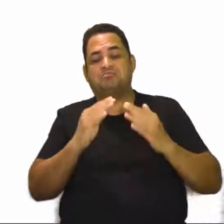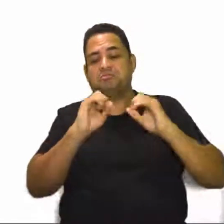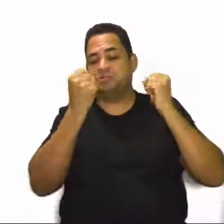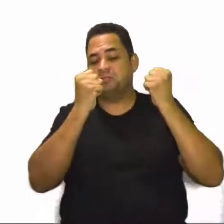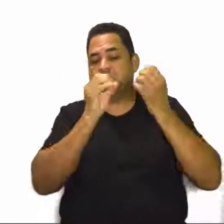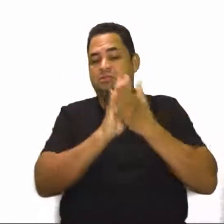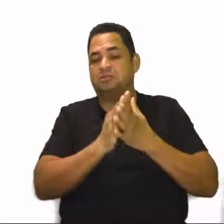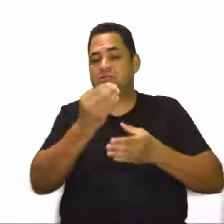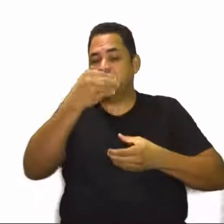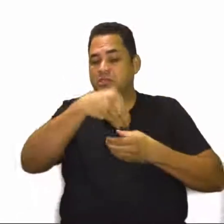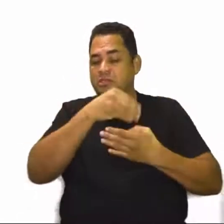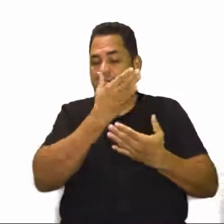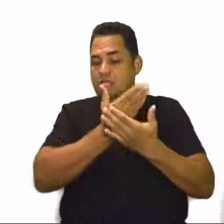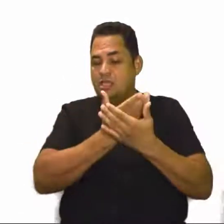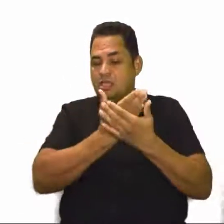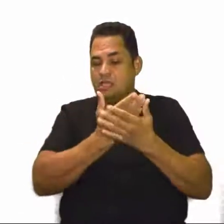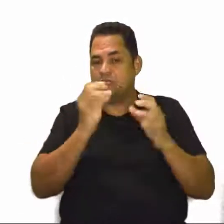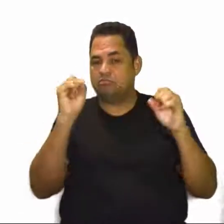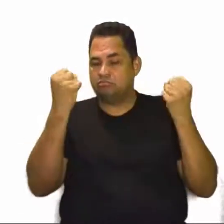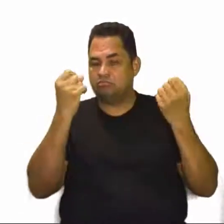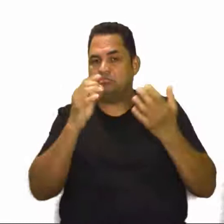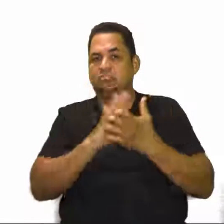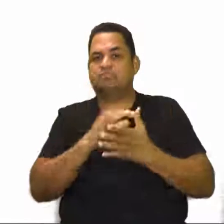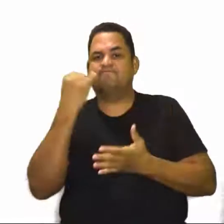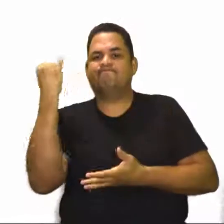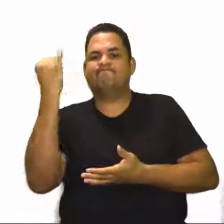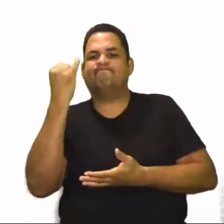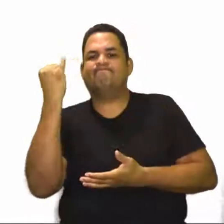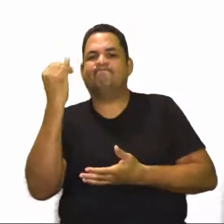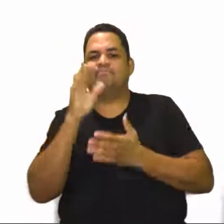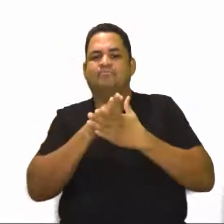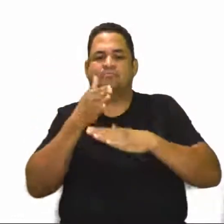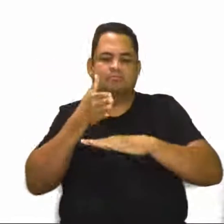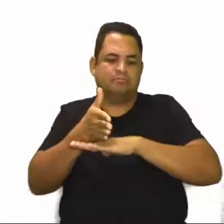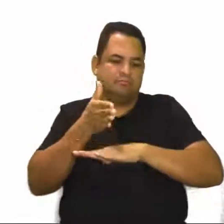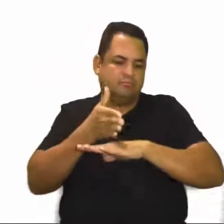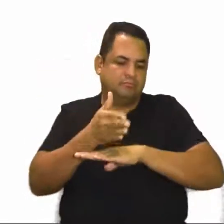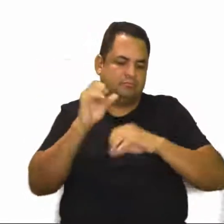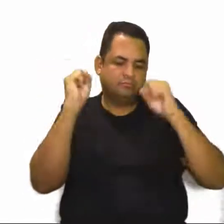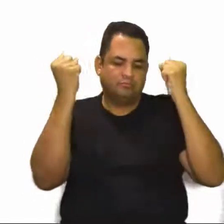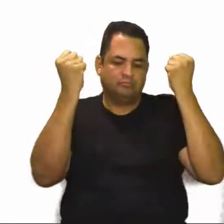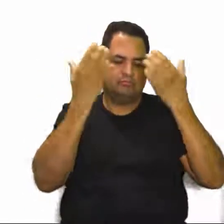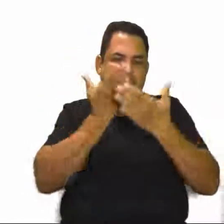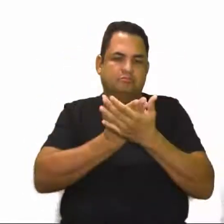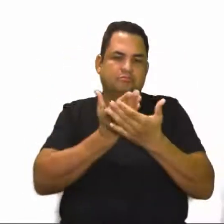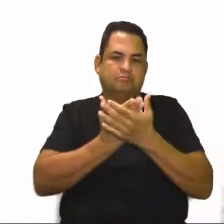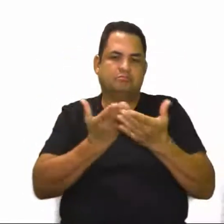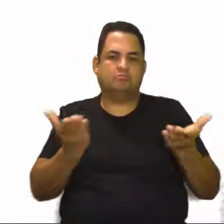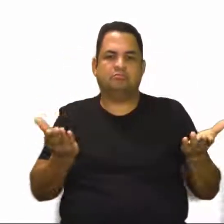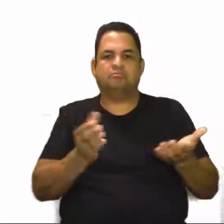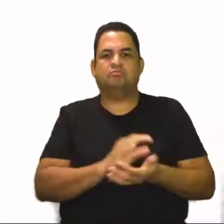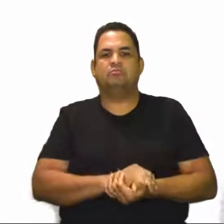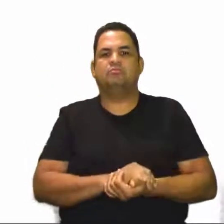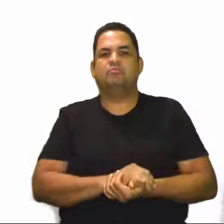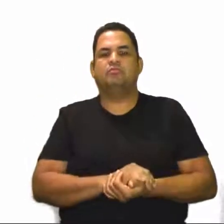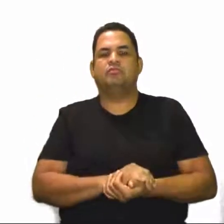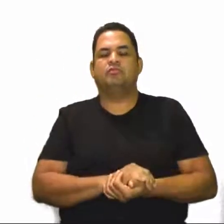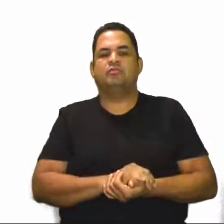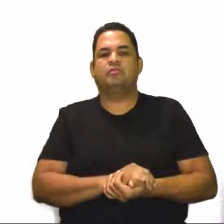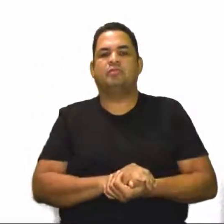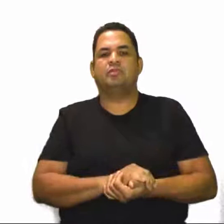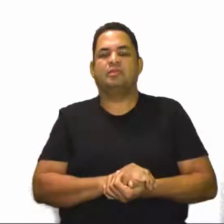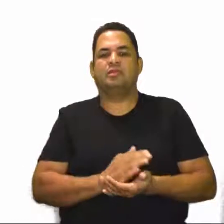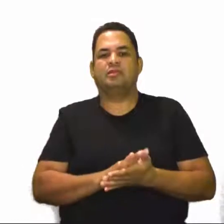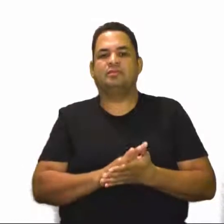educação física, a importância de você participar das aulas de educação física. Também trouxemos a função